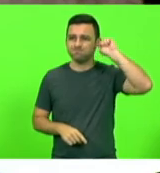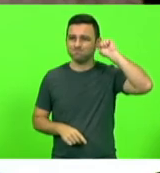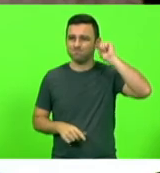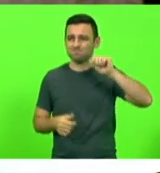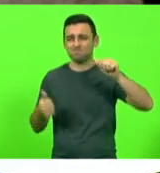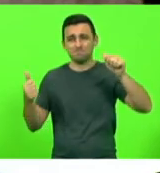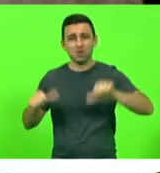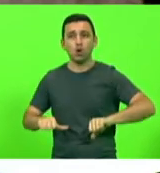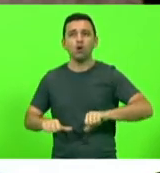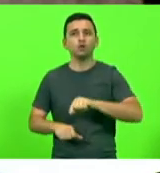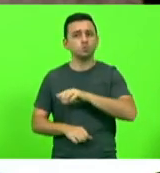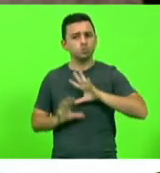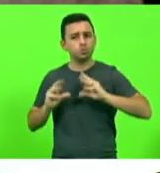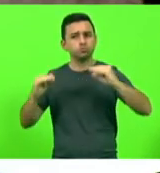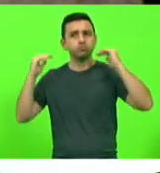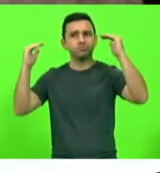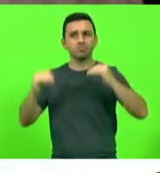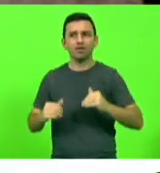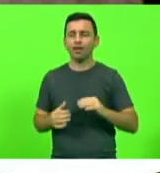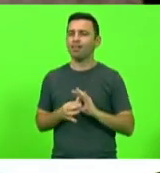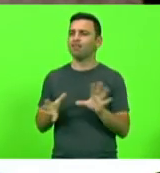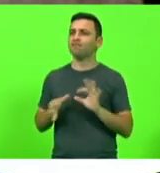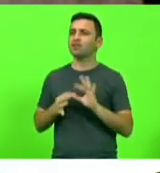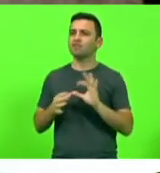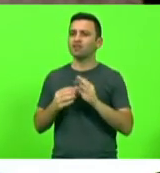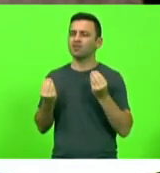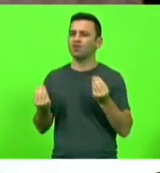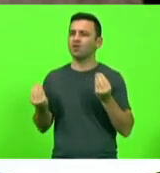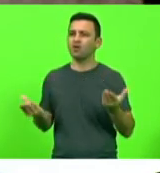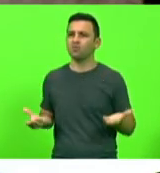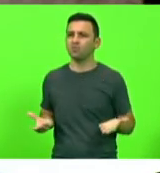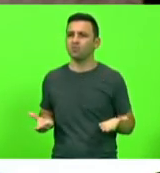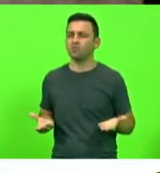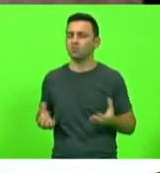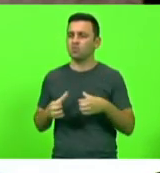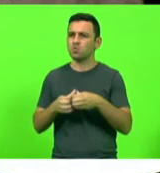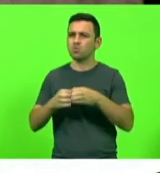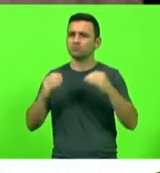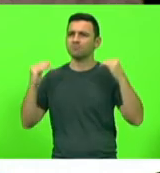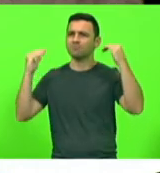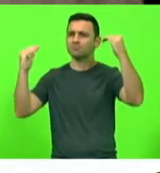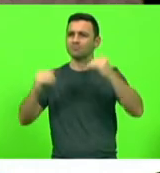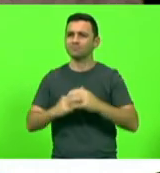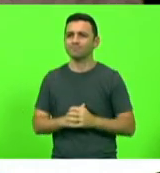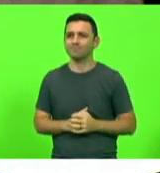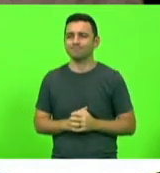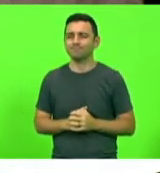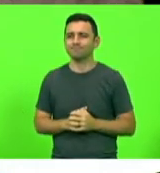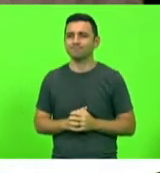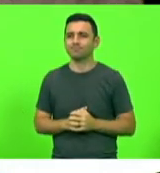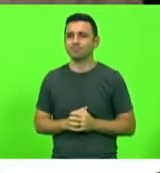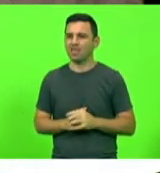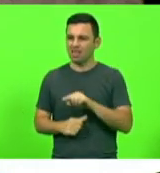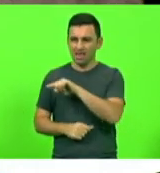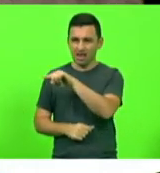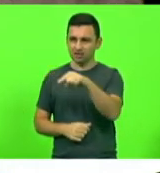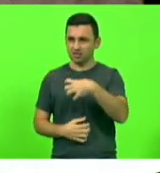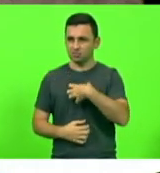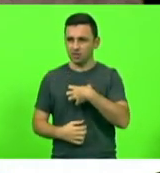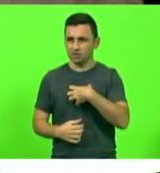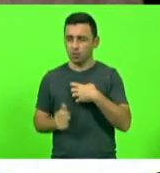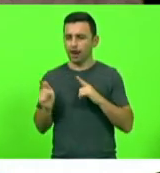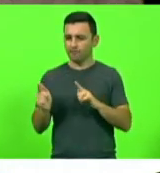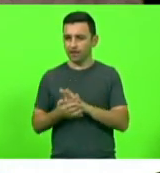as autoridades que permitem que isso aconteça, por que permitem? Porque não sentem os efeitos da greve,